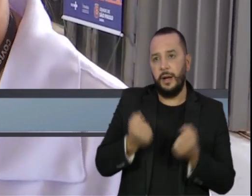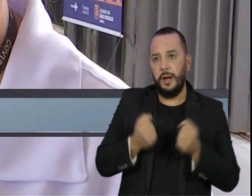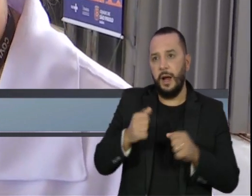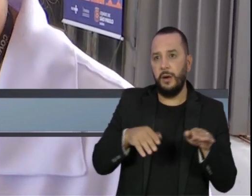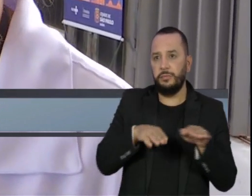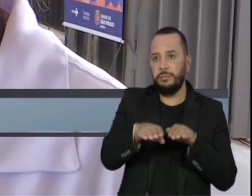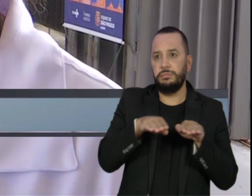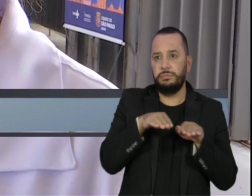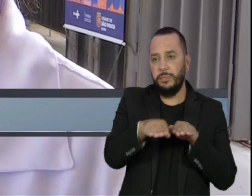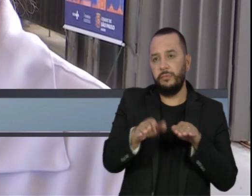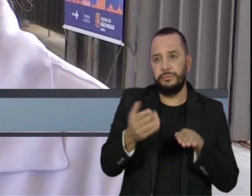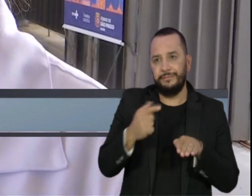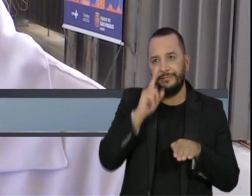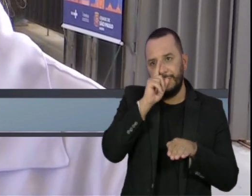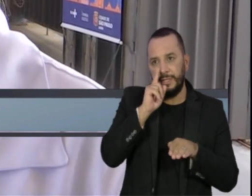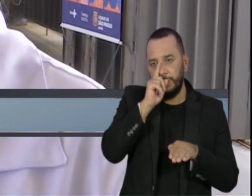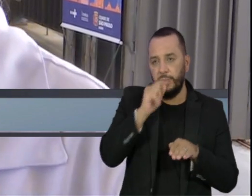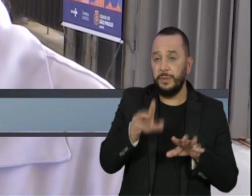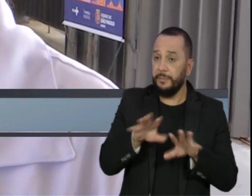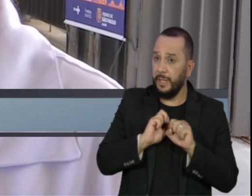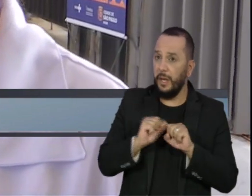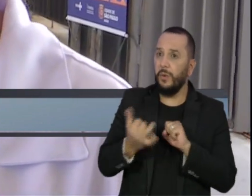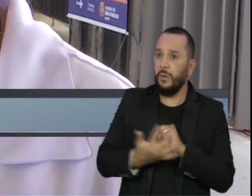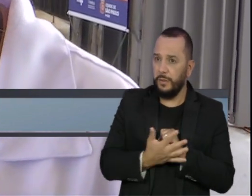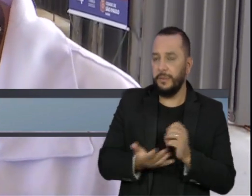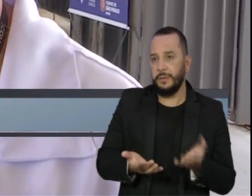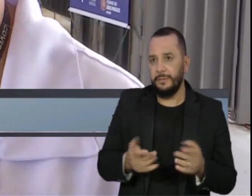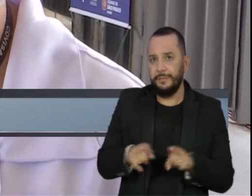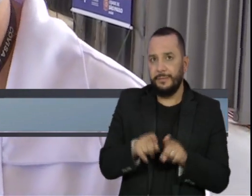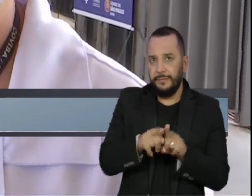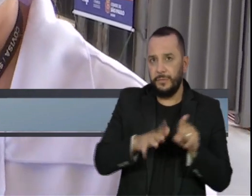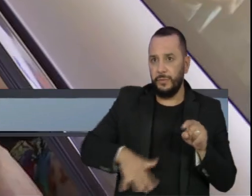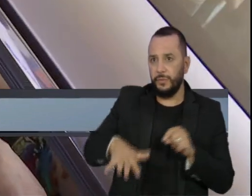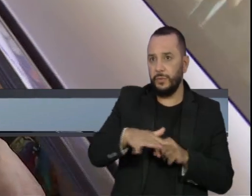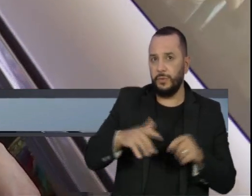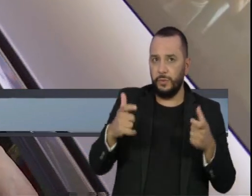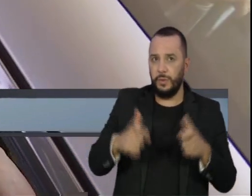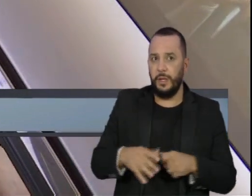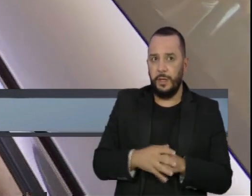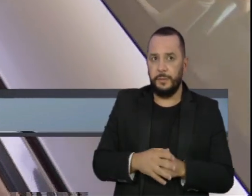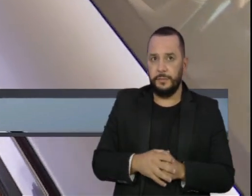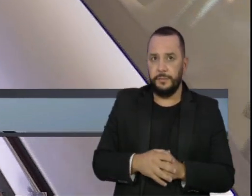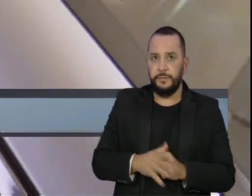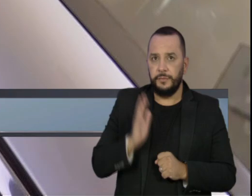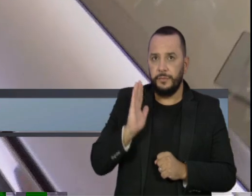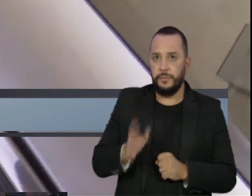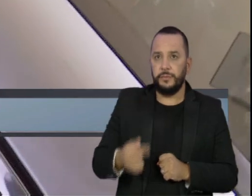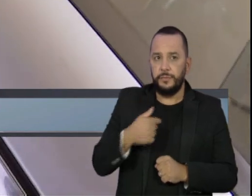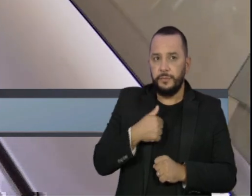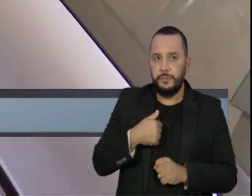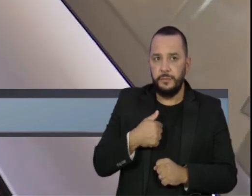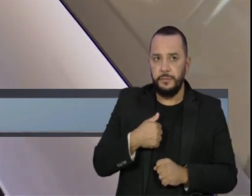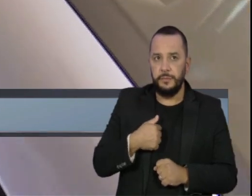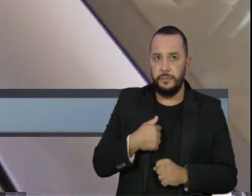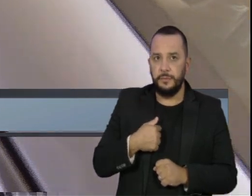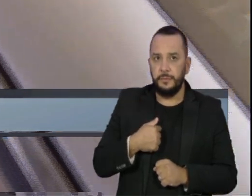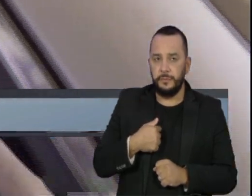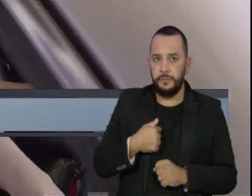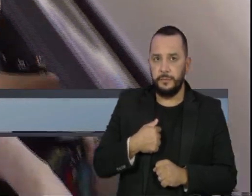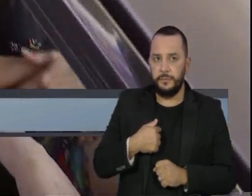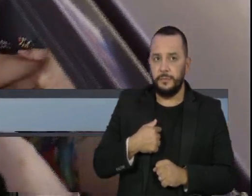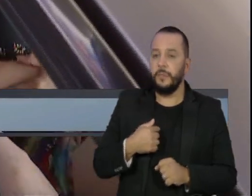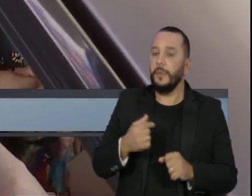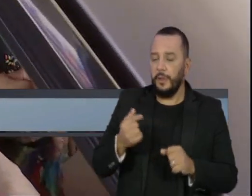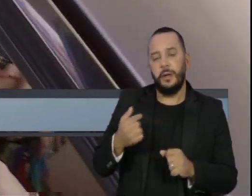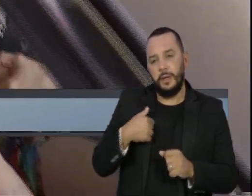passam, e também tem o risco de contaminação do local onde é feita a aspiração. Após a aspiração, o técnico encaminha até o